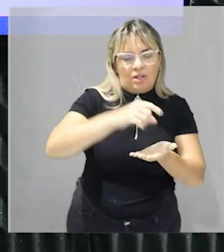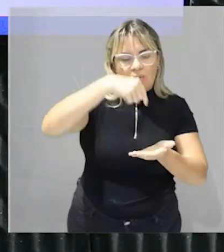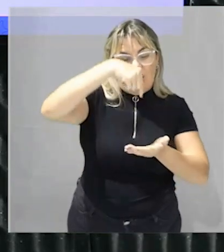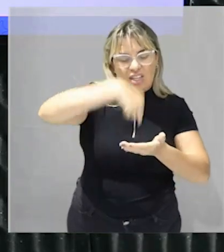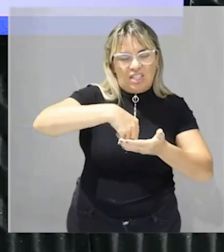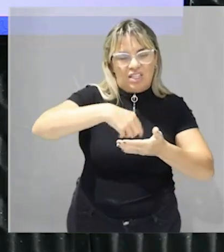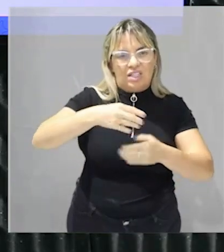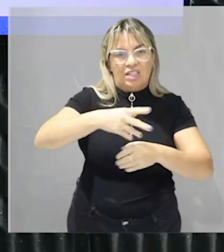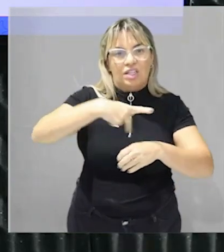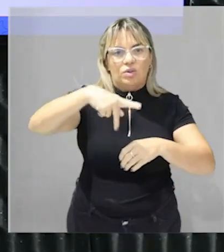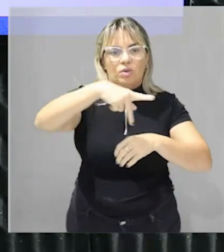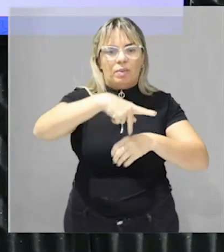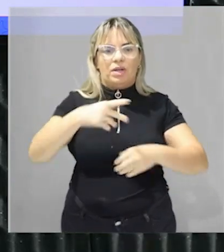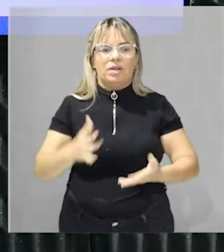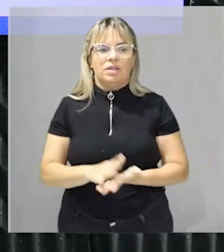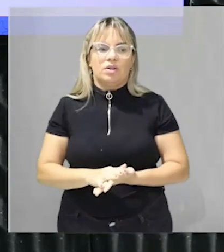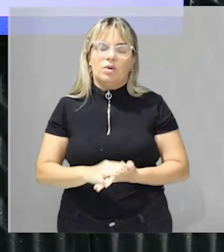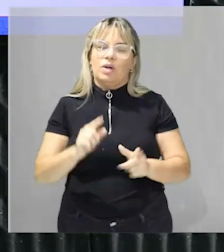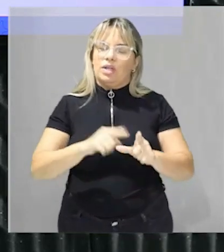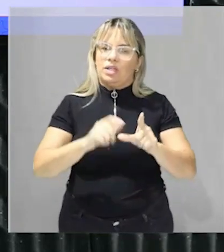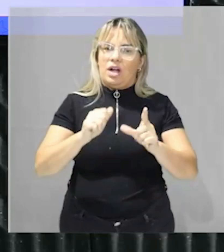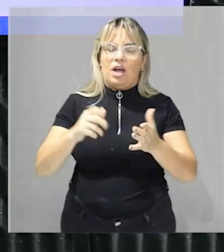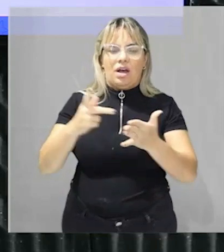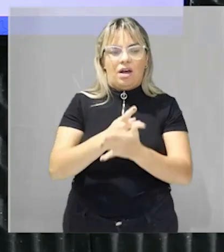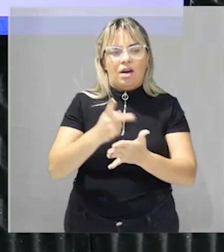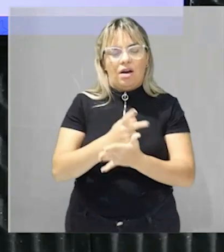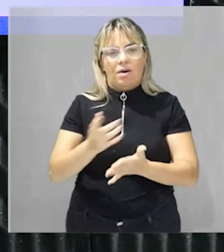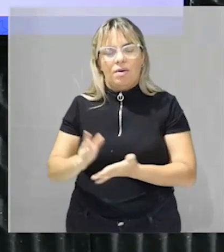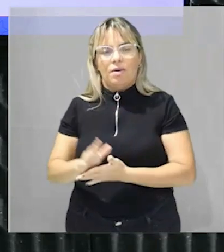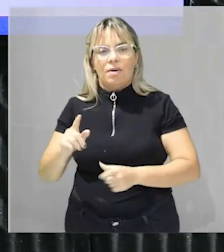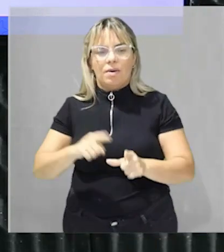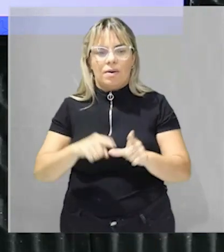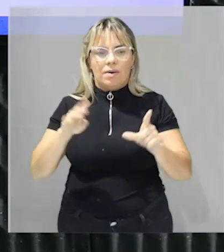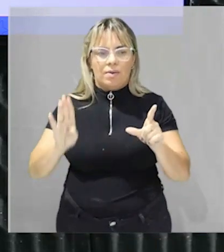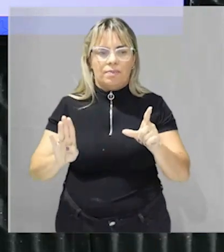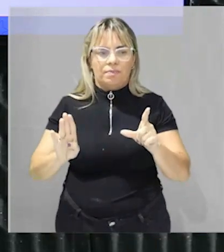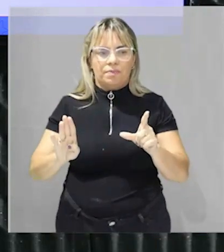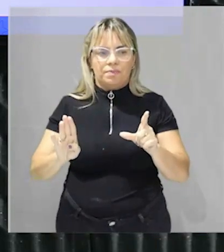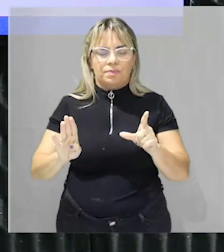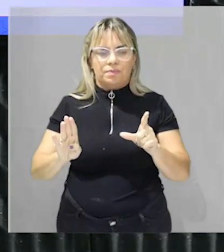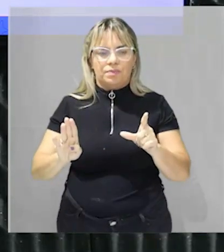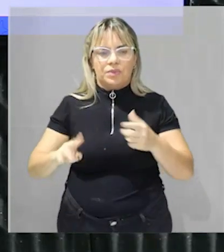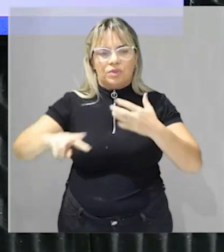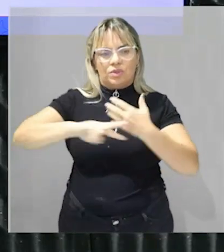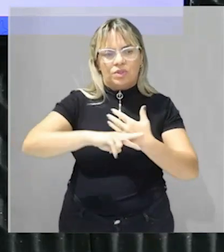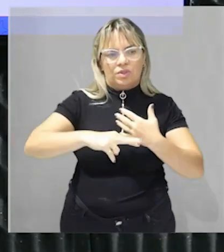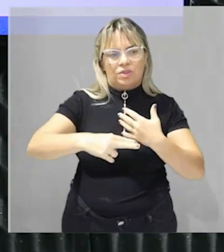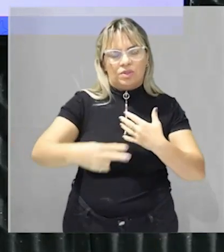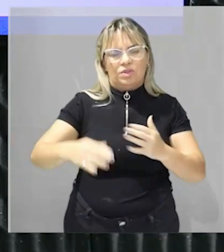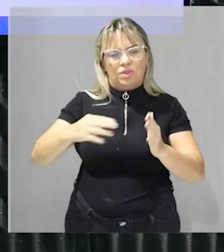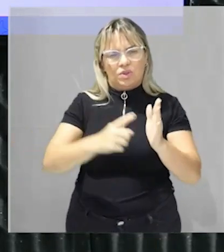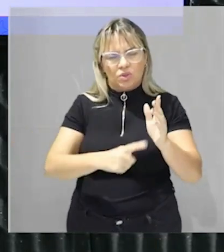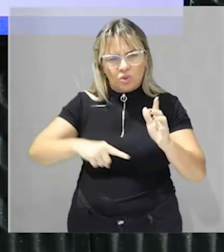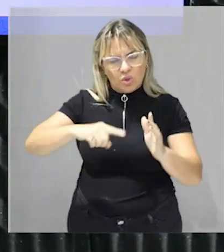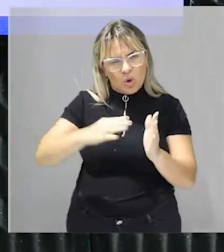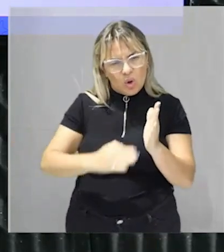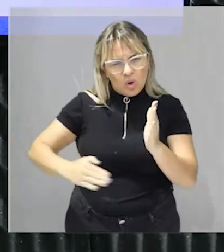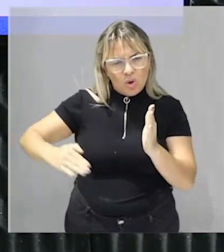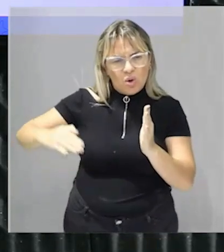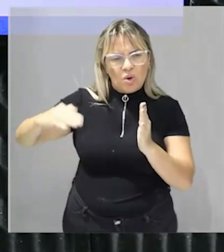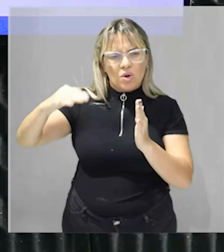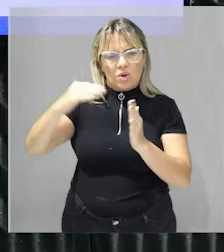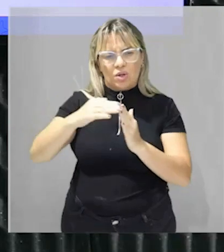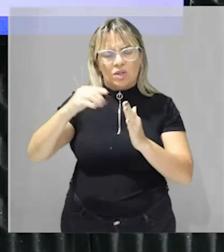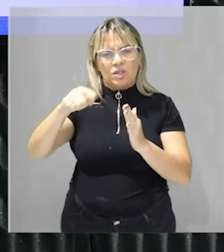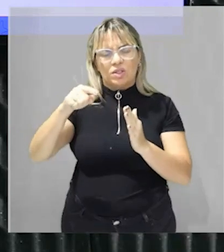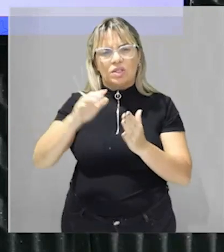letra A já está errada letra B nós vamos ter como consequência a superação do modelo exportador totalmente contra a gente acabou de